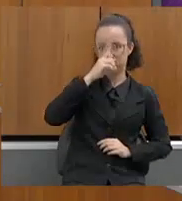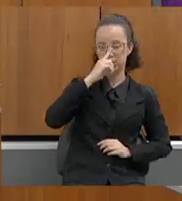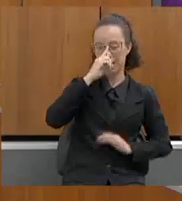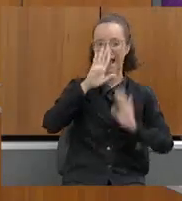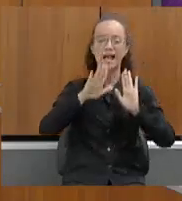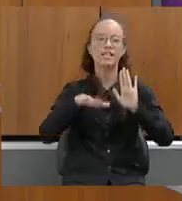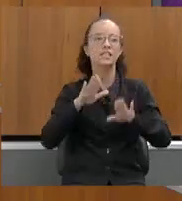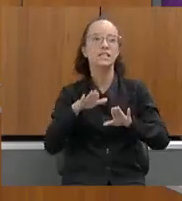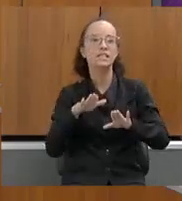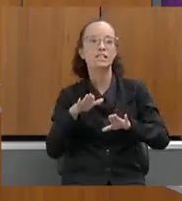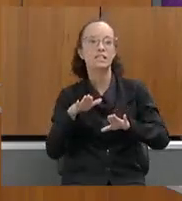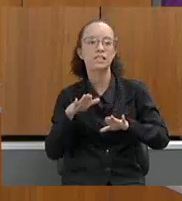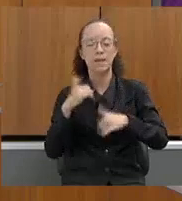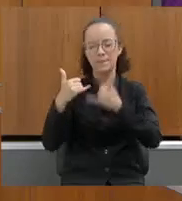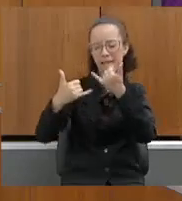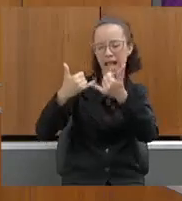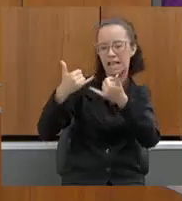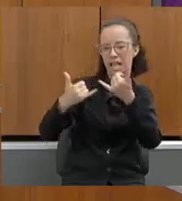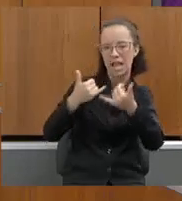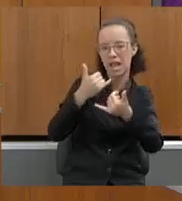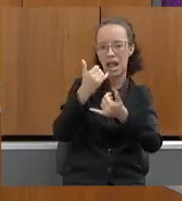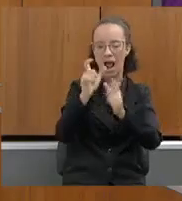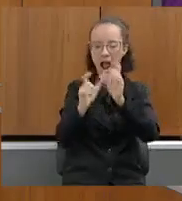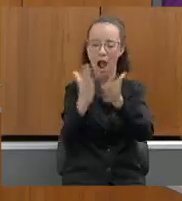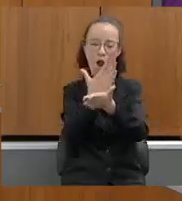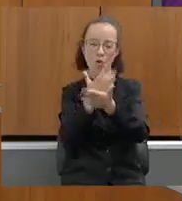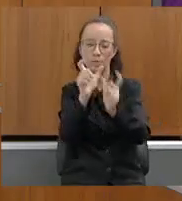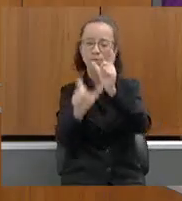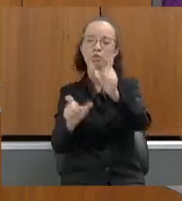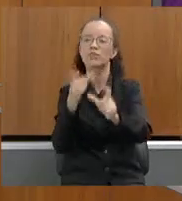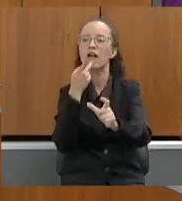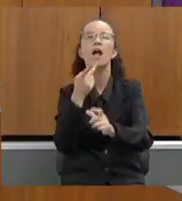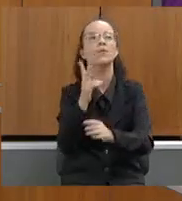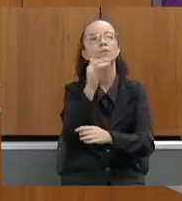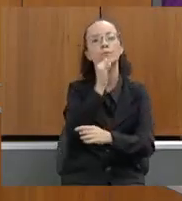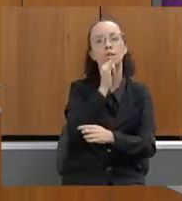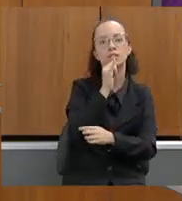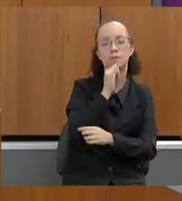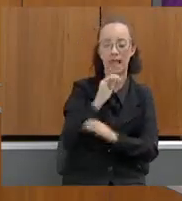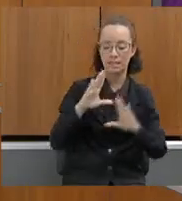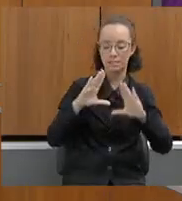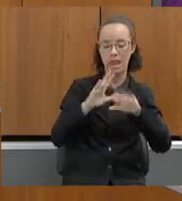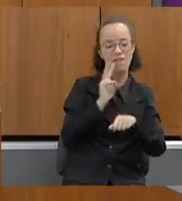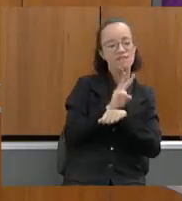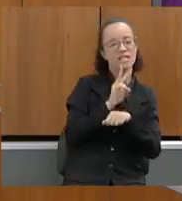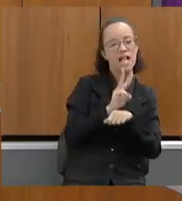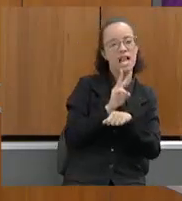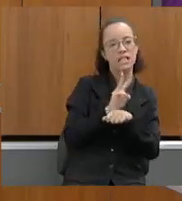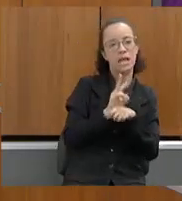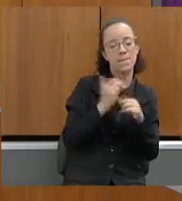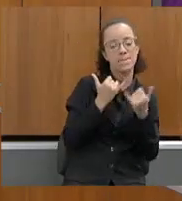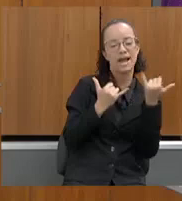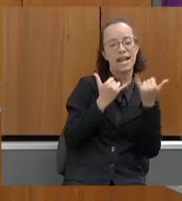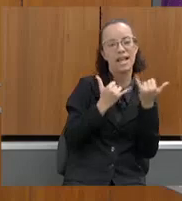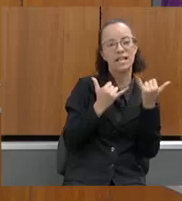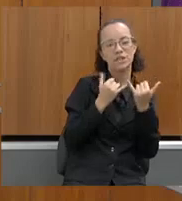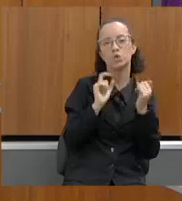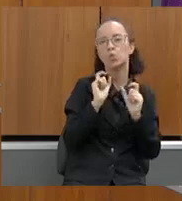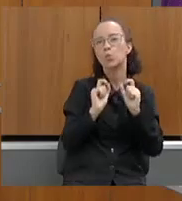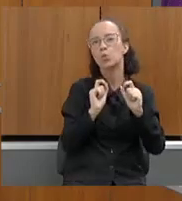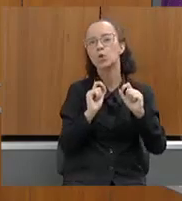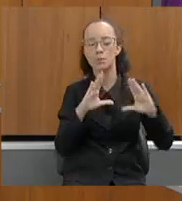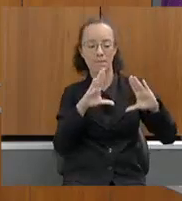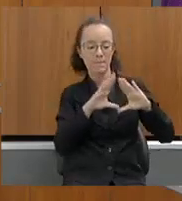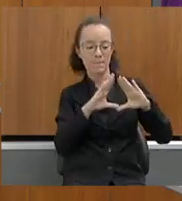a gente recebe alguma brincadeira dos colegas e diz que a Assembleia fiscaliza, às vezes, parece uma Assembleia para